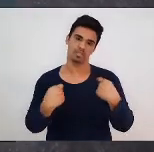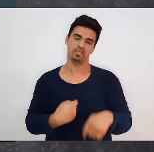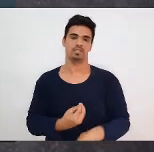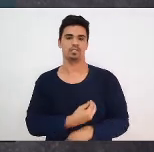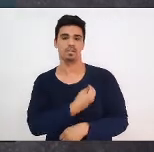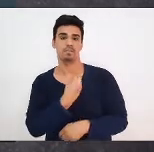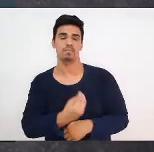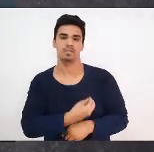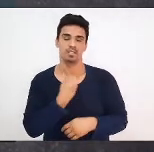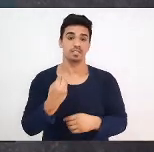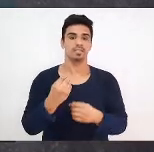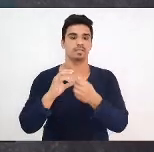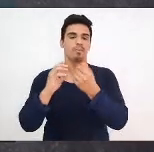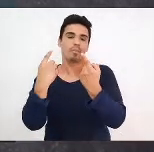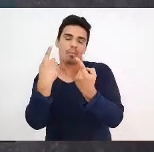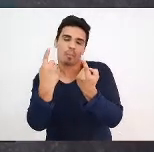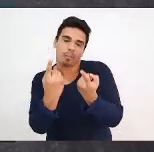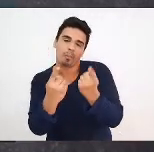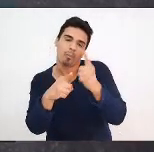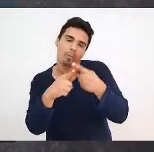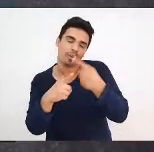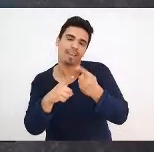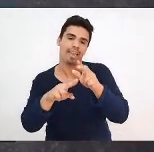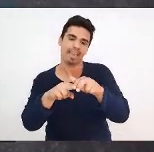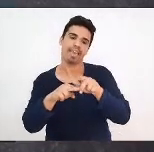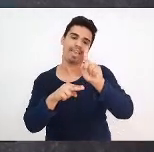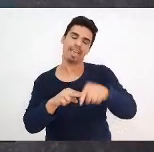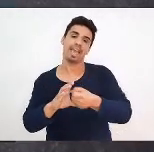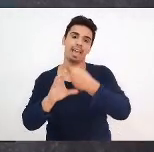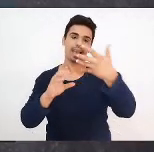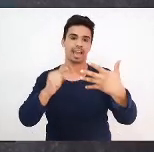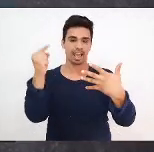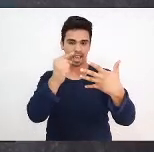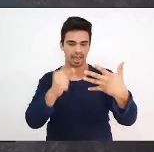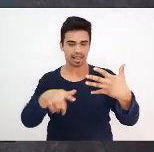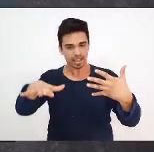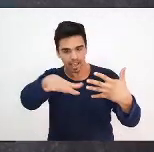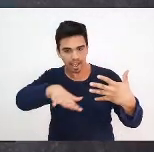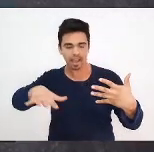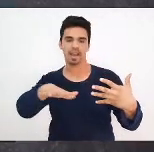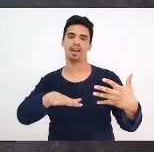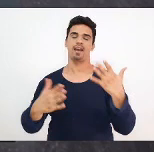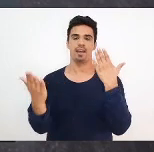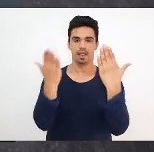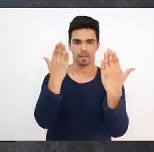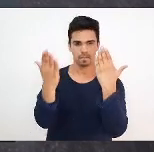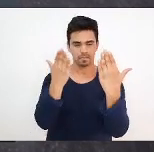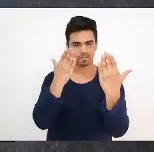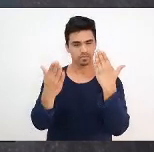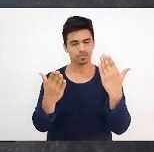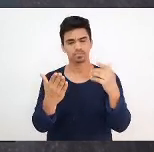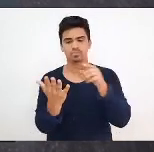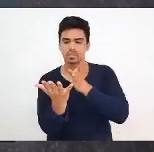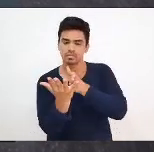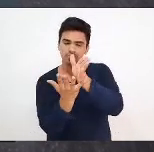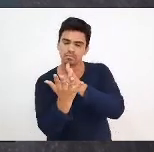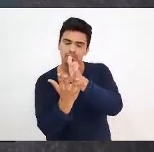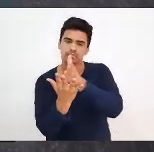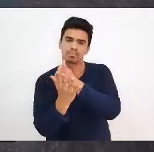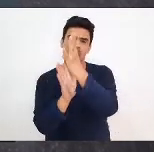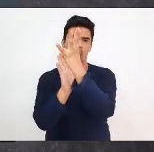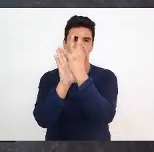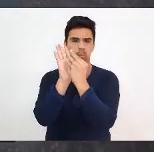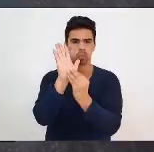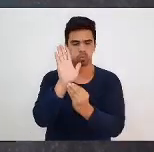área, da nossa profissão. Essas diretrizes, que são as de, chamamos agora, diretrizes de